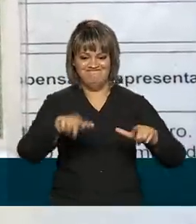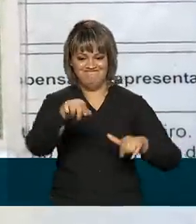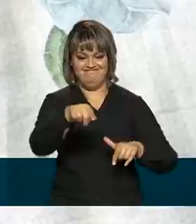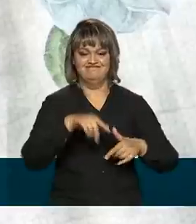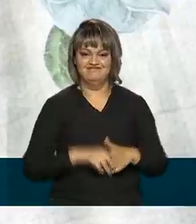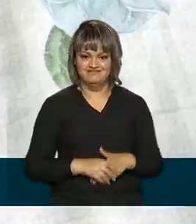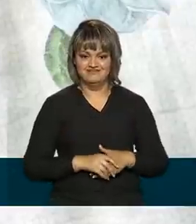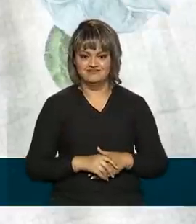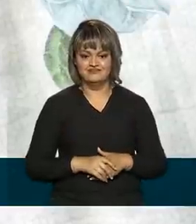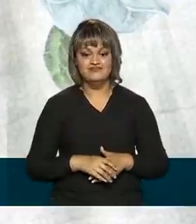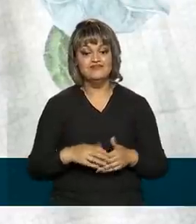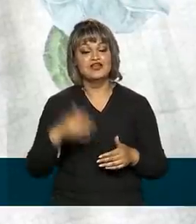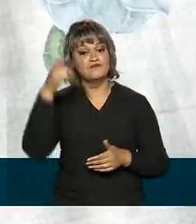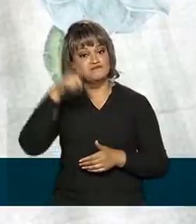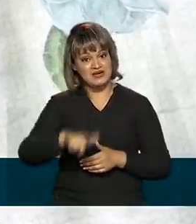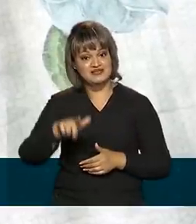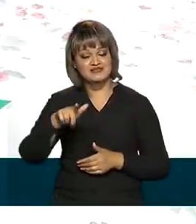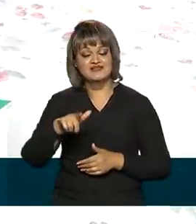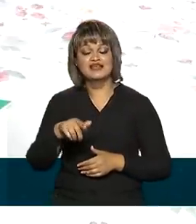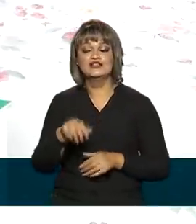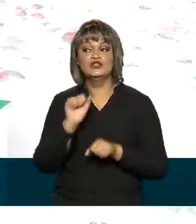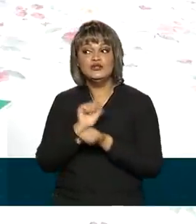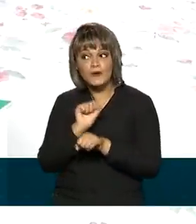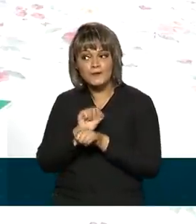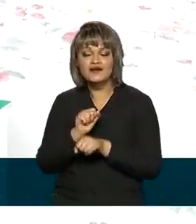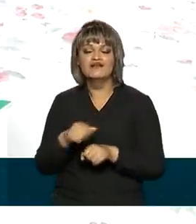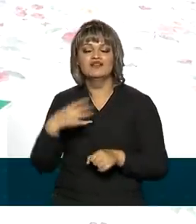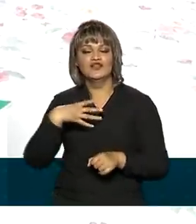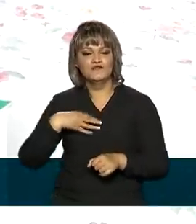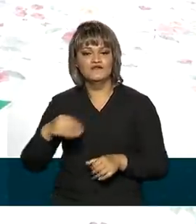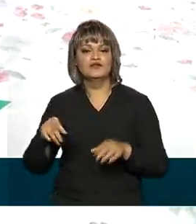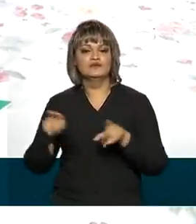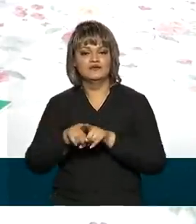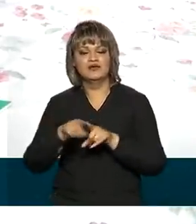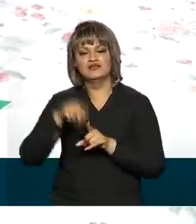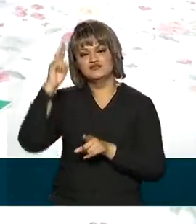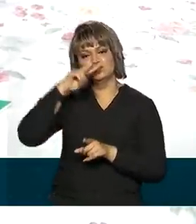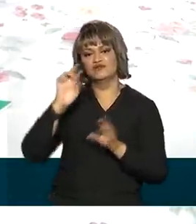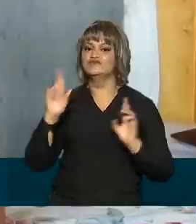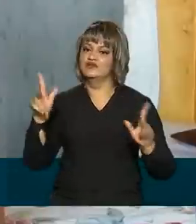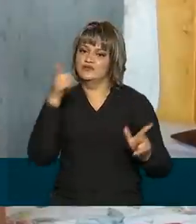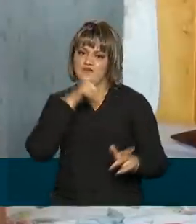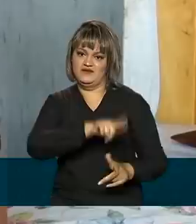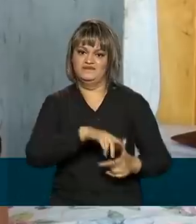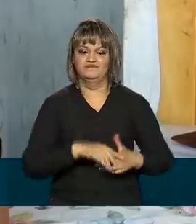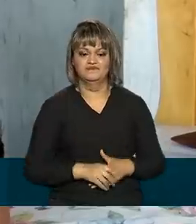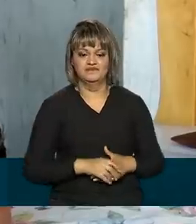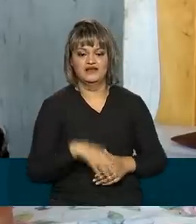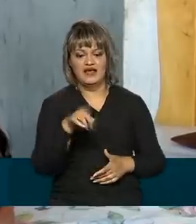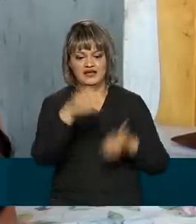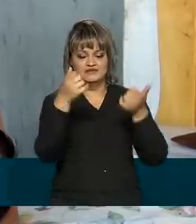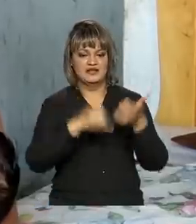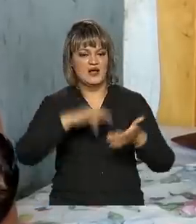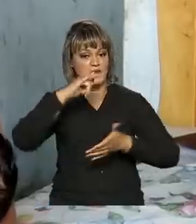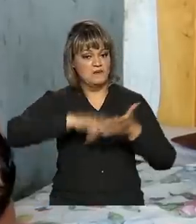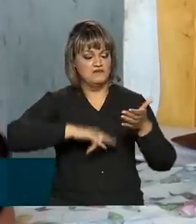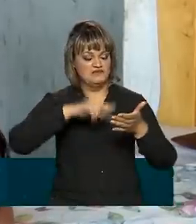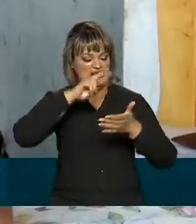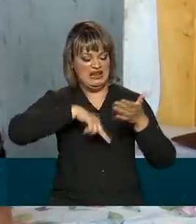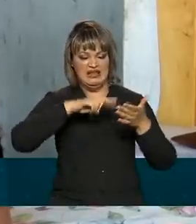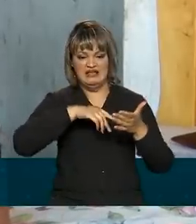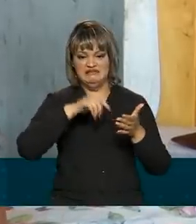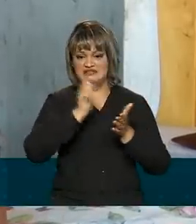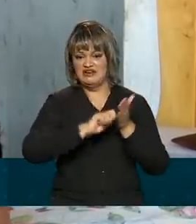seu nome. Agora, espera que os filhos tenham uma história diferente. Eu não sei ler nem escrever, porque eu não tinha